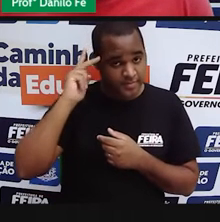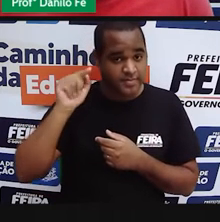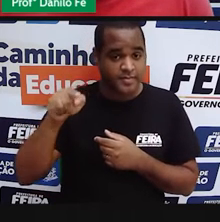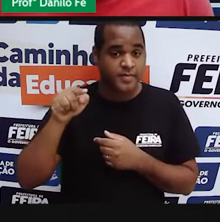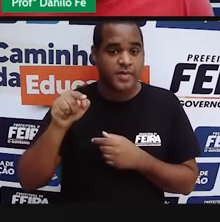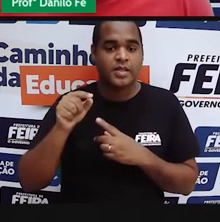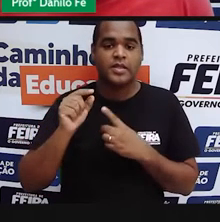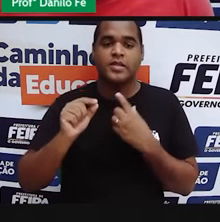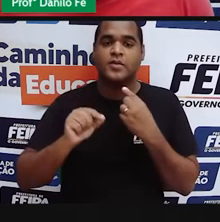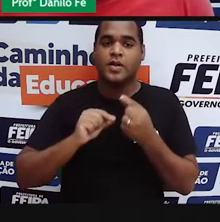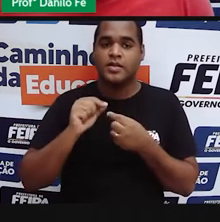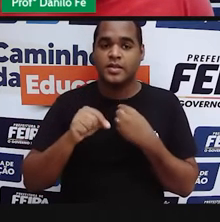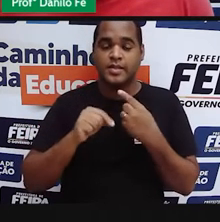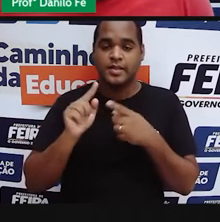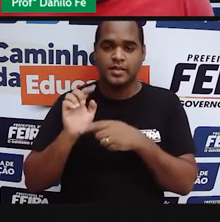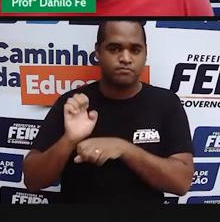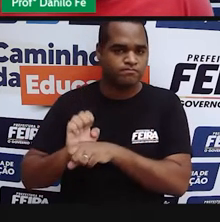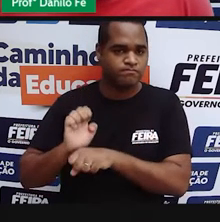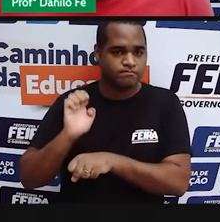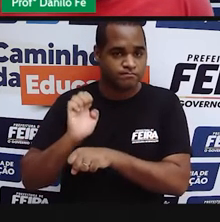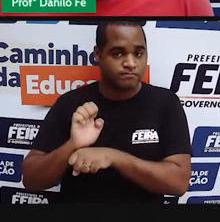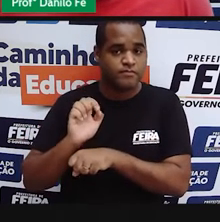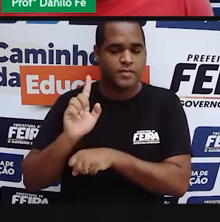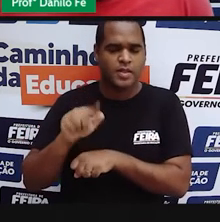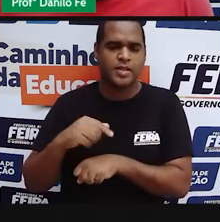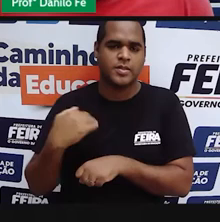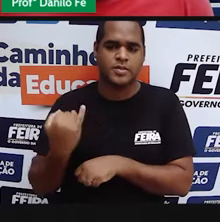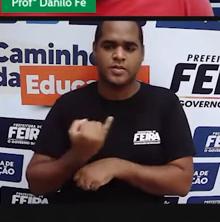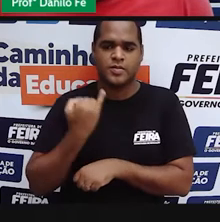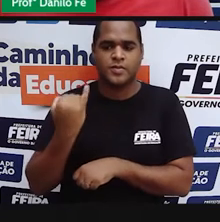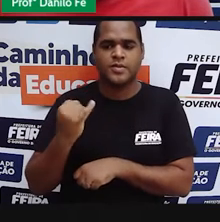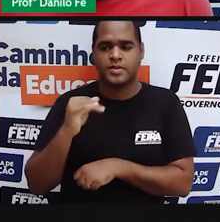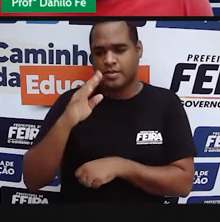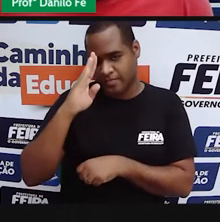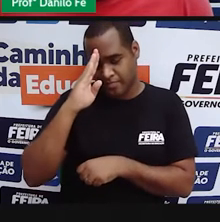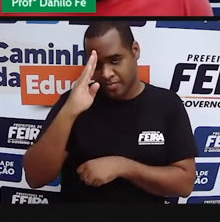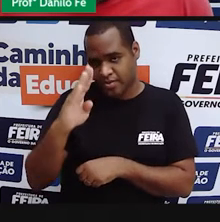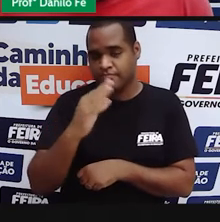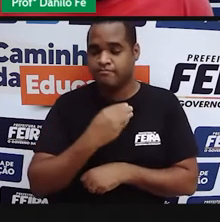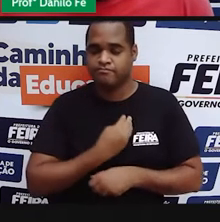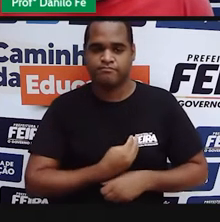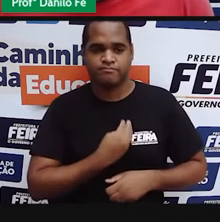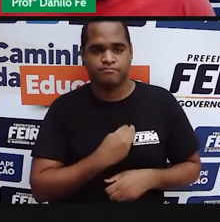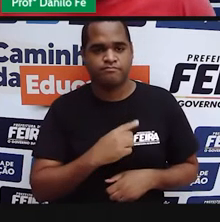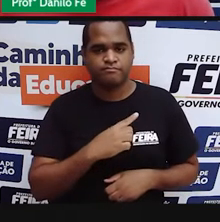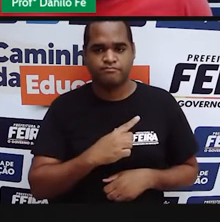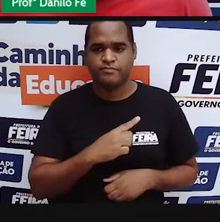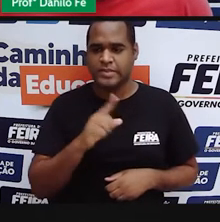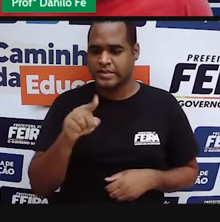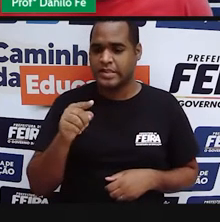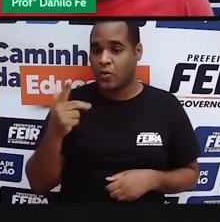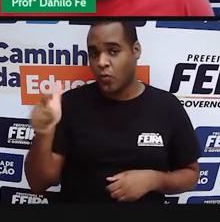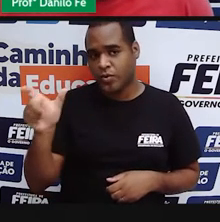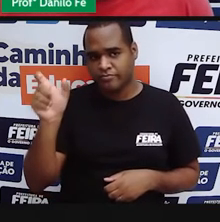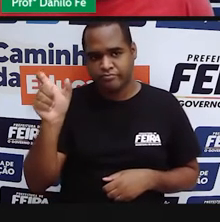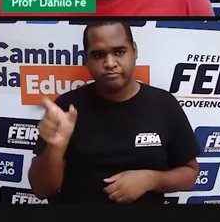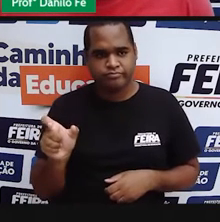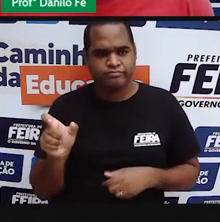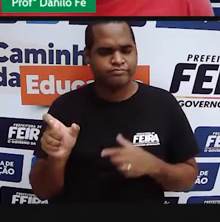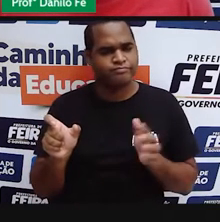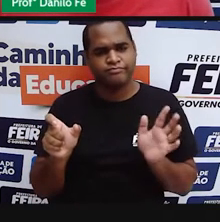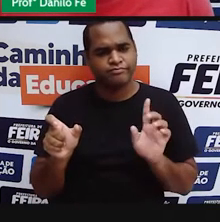o Estado era considerado a peça principal da vida, e não o indivíduo.